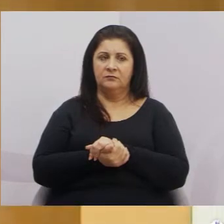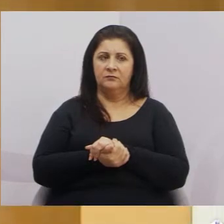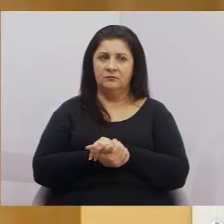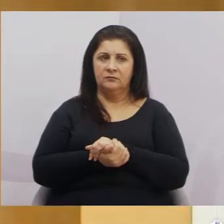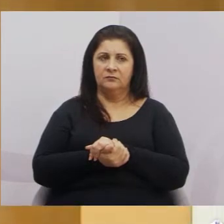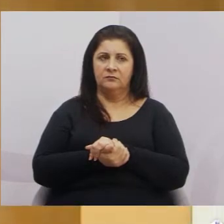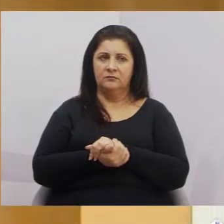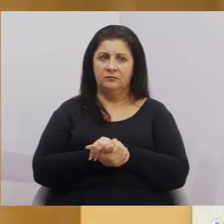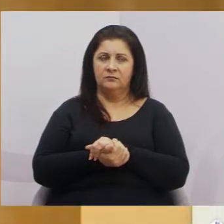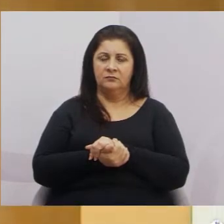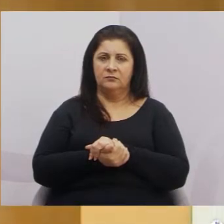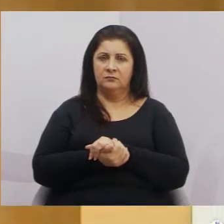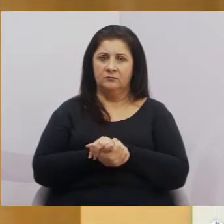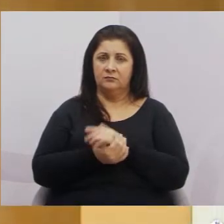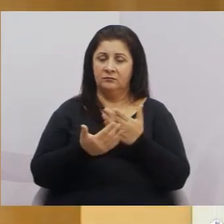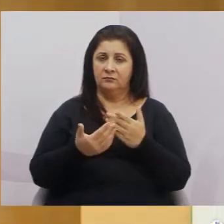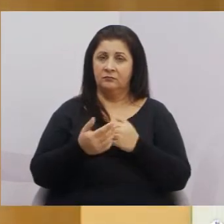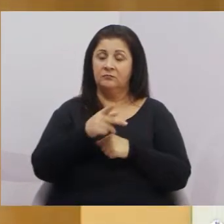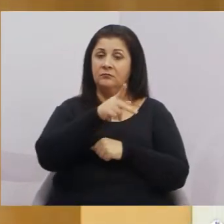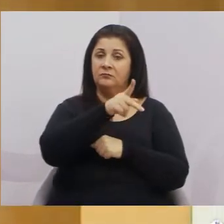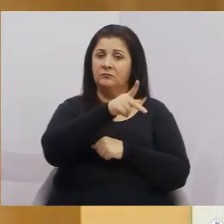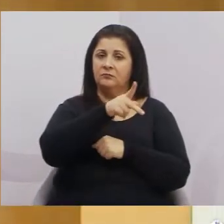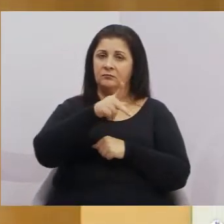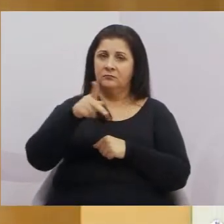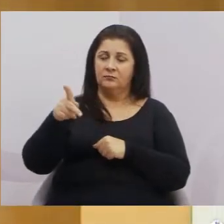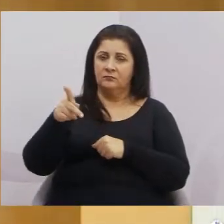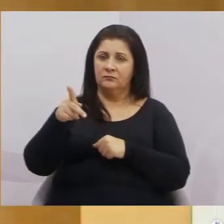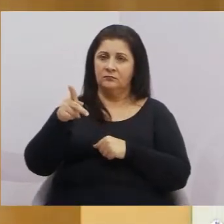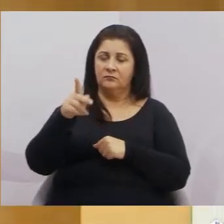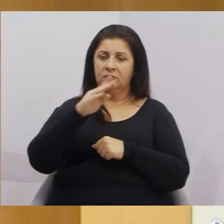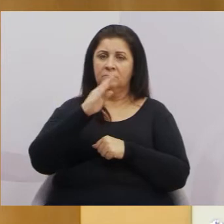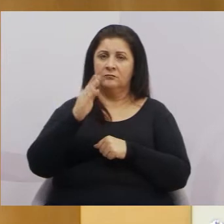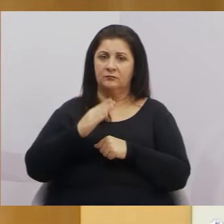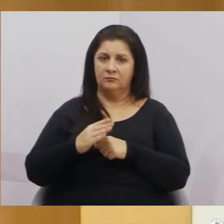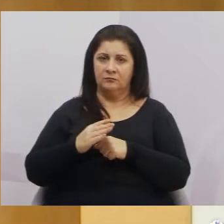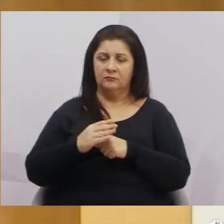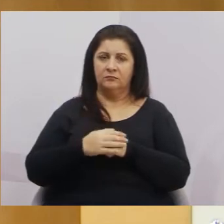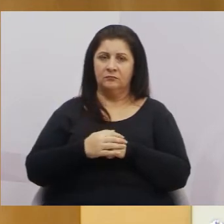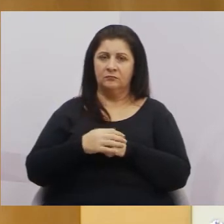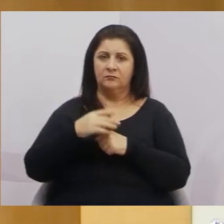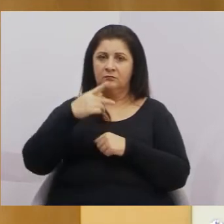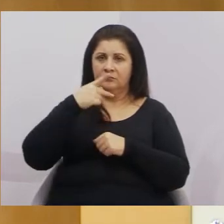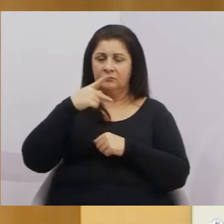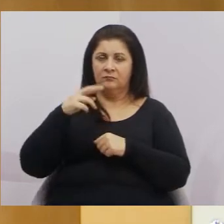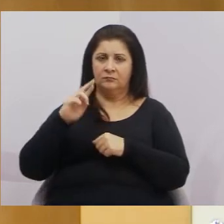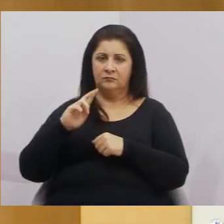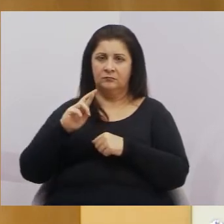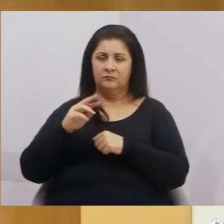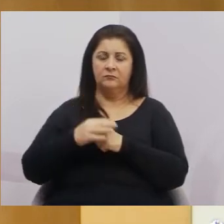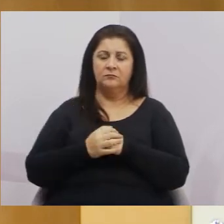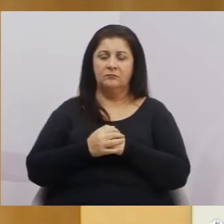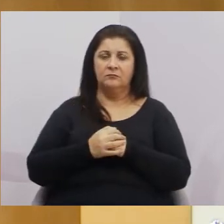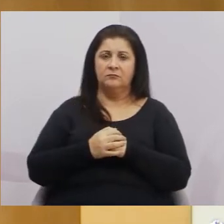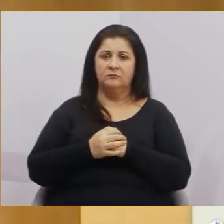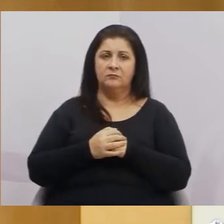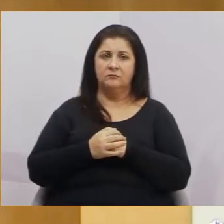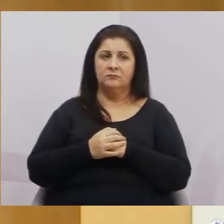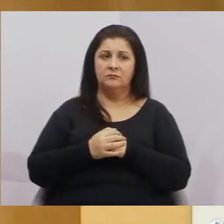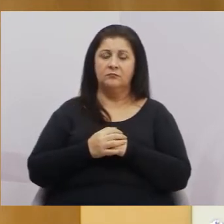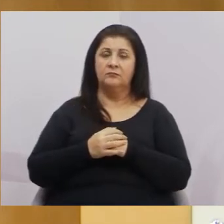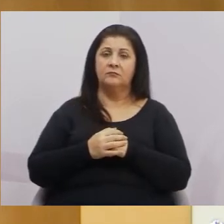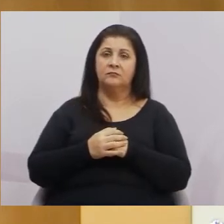Esse é o presidente nacional do Republicanos, e o Republicanos, ele é pautado na